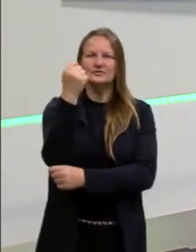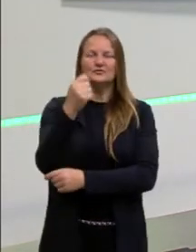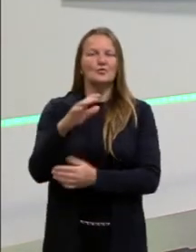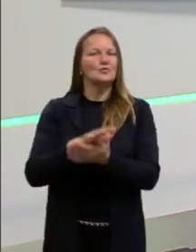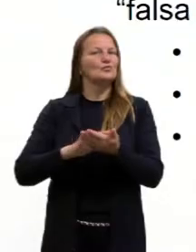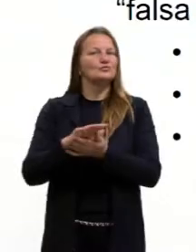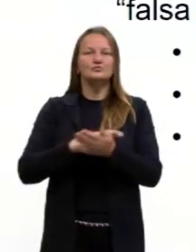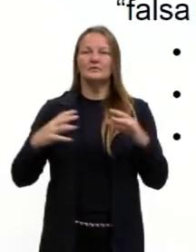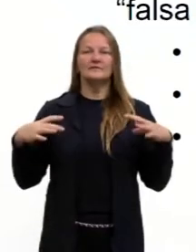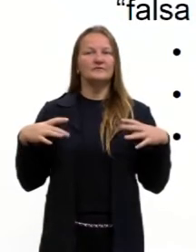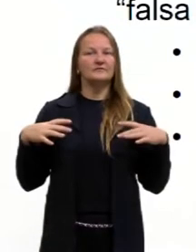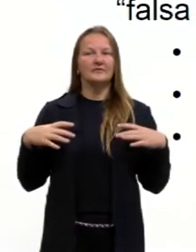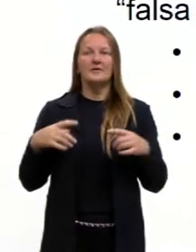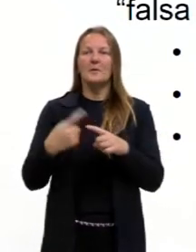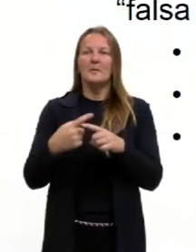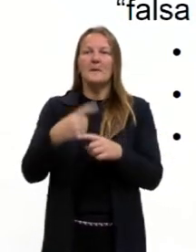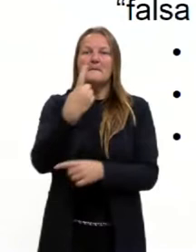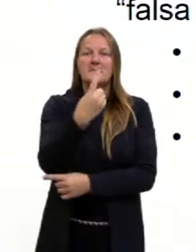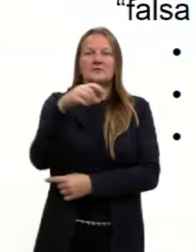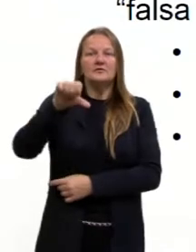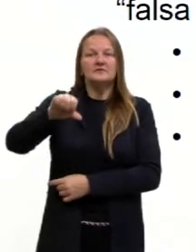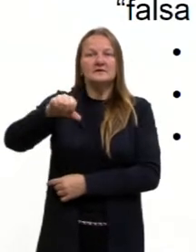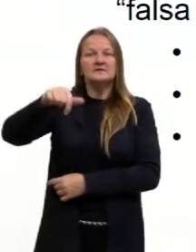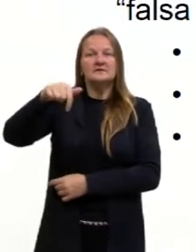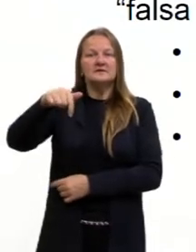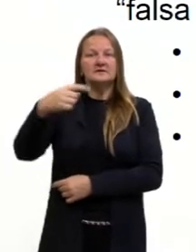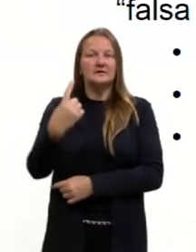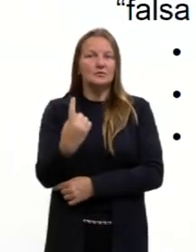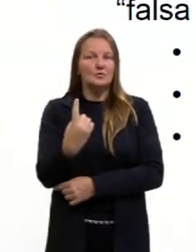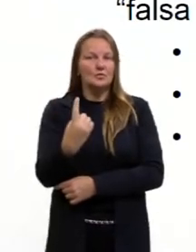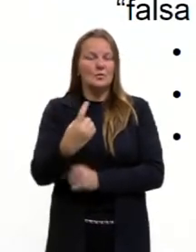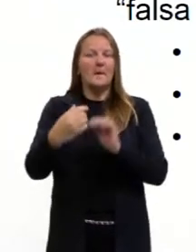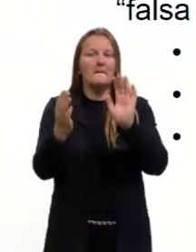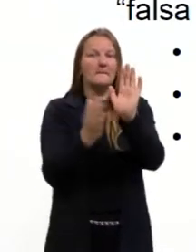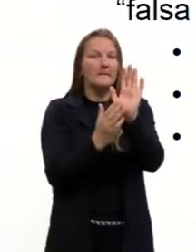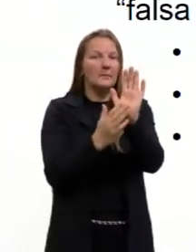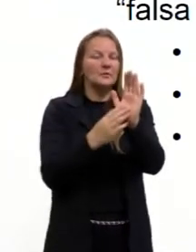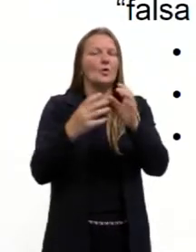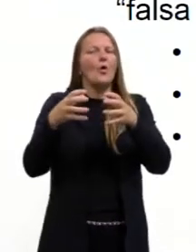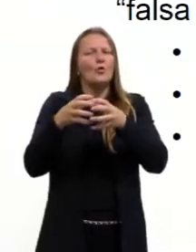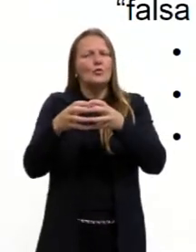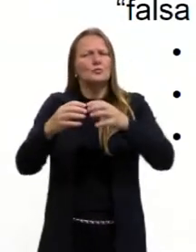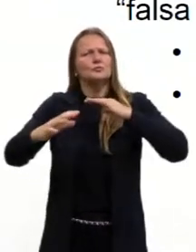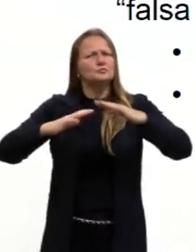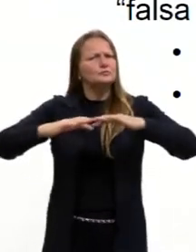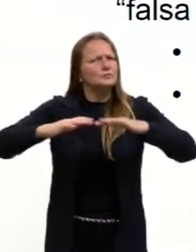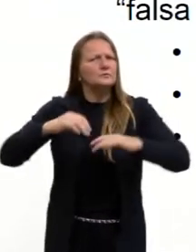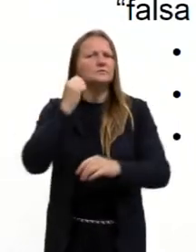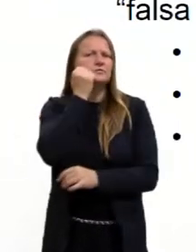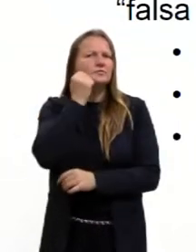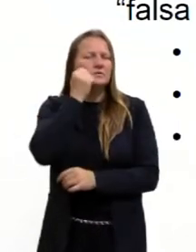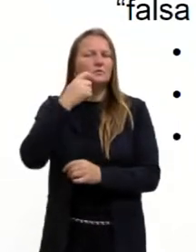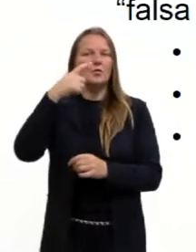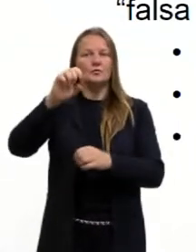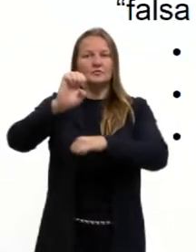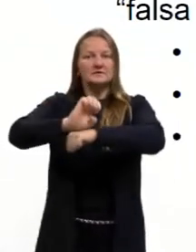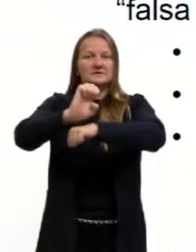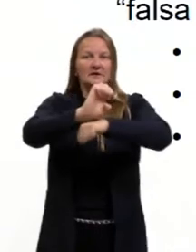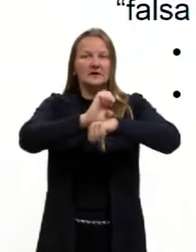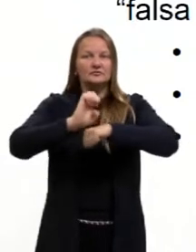Essa data foi proposta lá em 1971. Outros grupos do movimento negro de outros estados